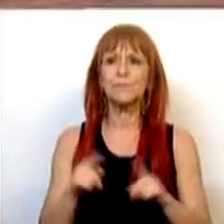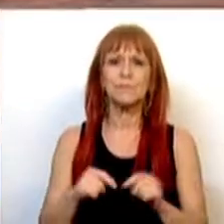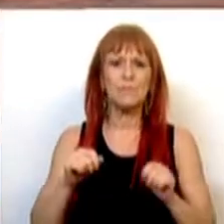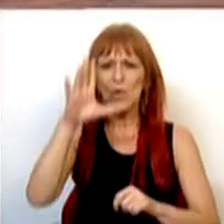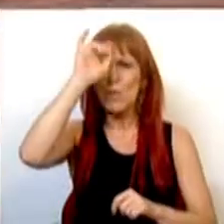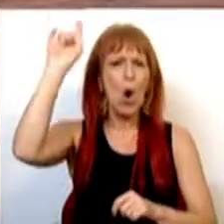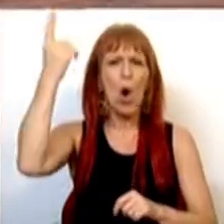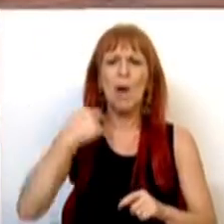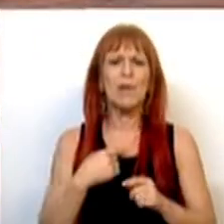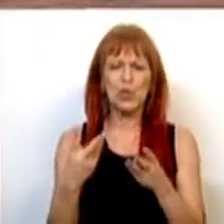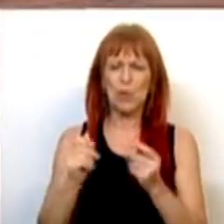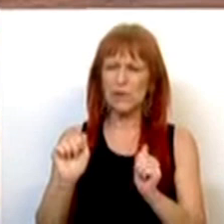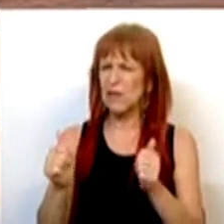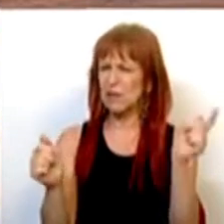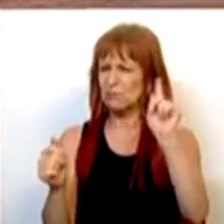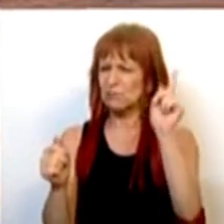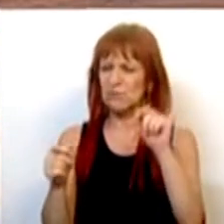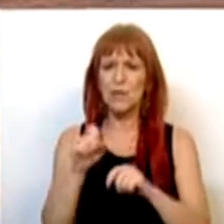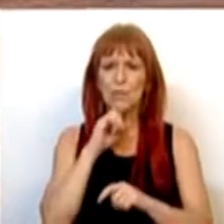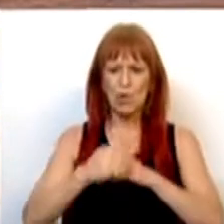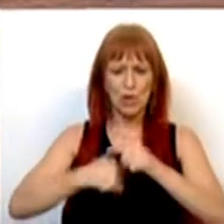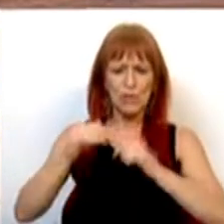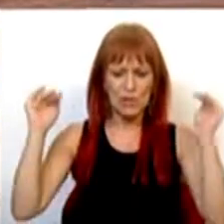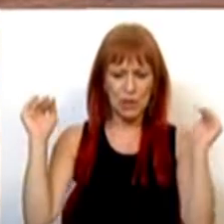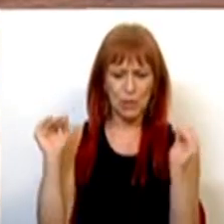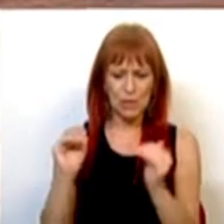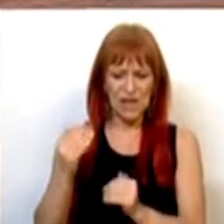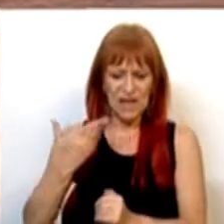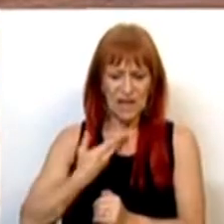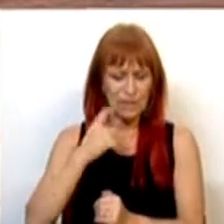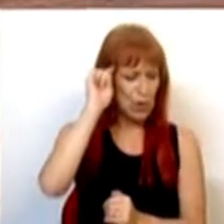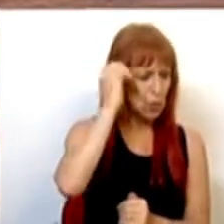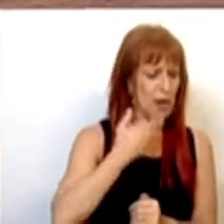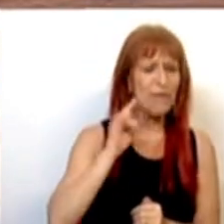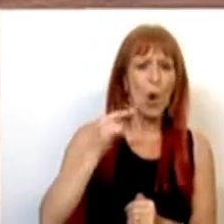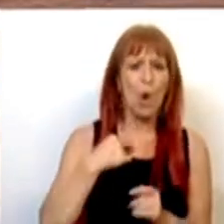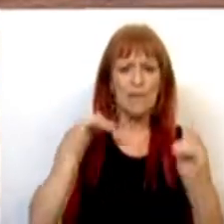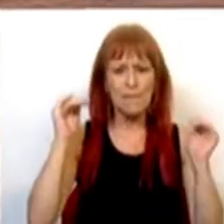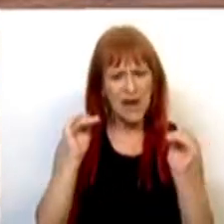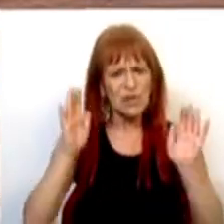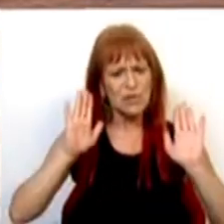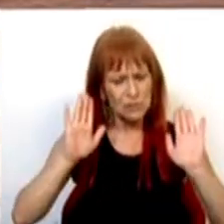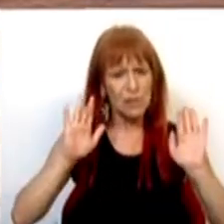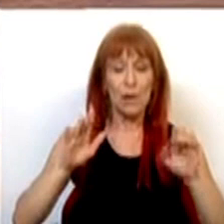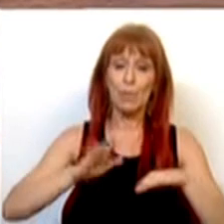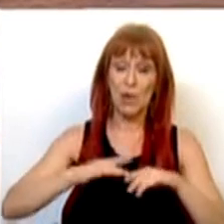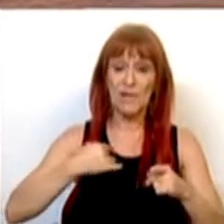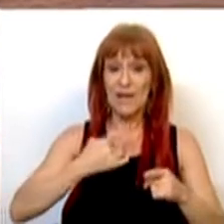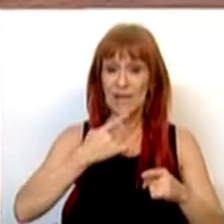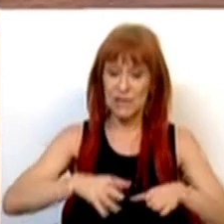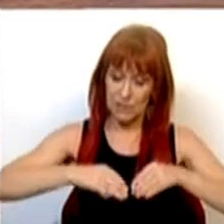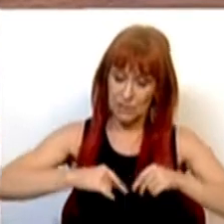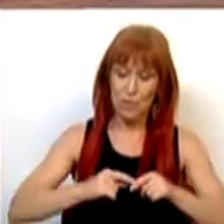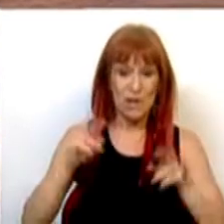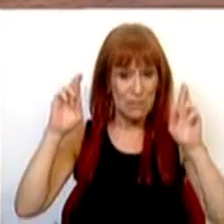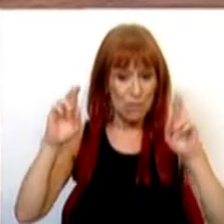Governo não deveria ter contas certas, ou seja, que o ritmo de redução da dívida e do déficit devia ser menor. Por isso, importa assumir